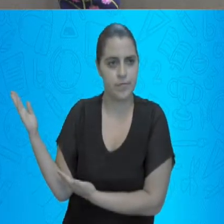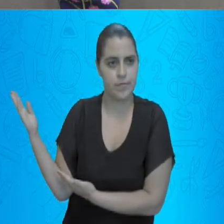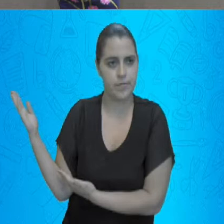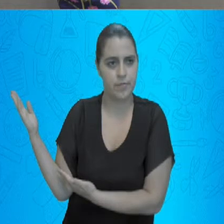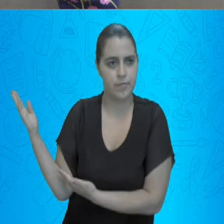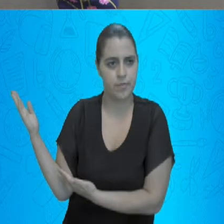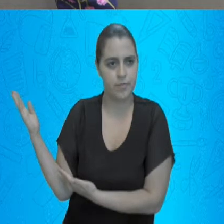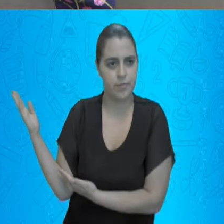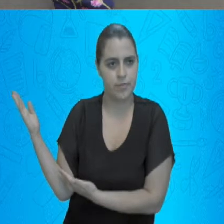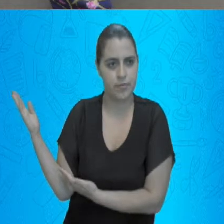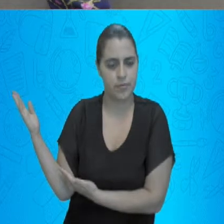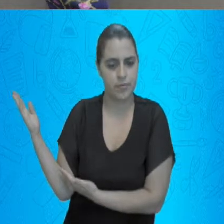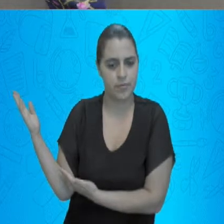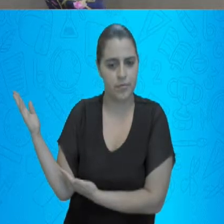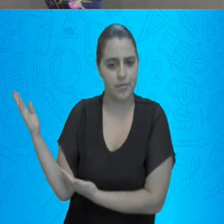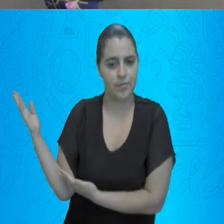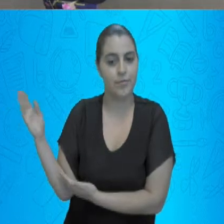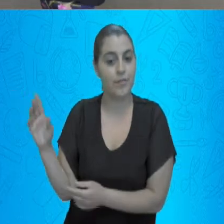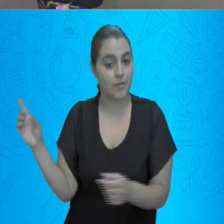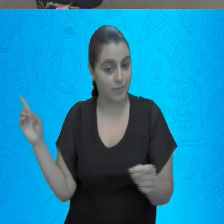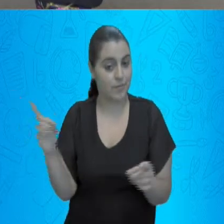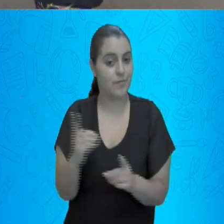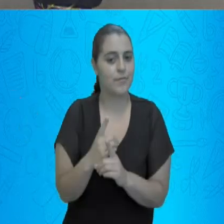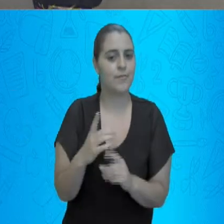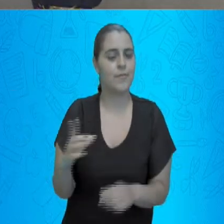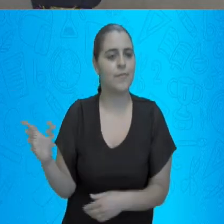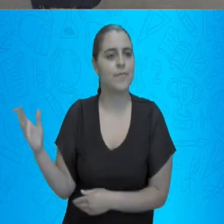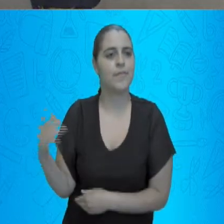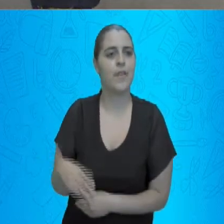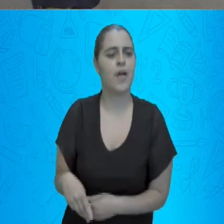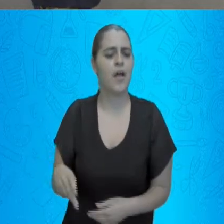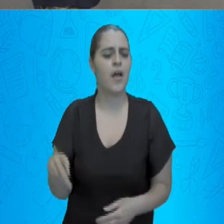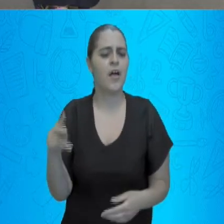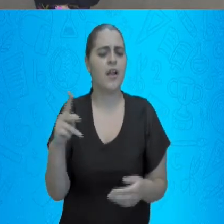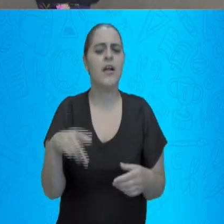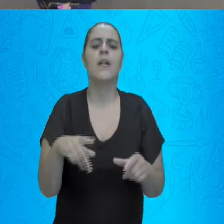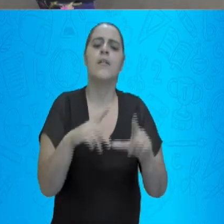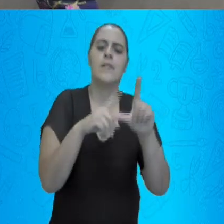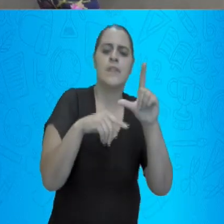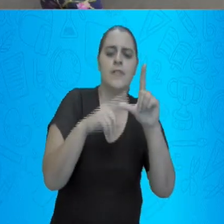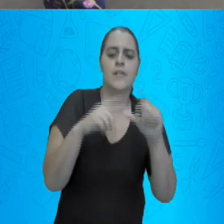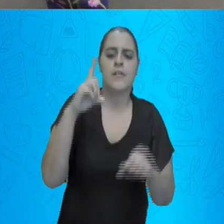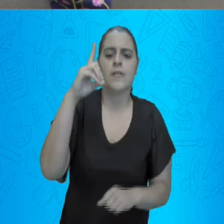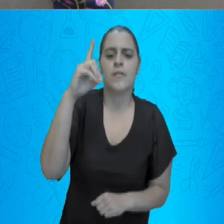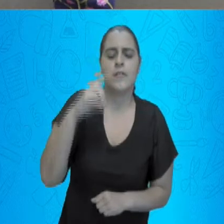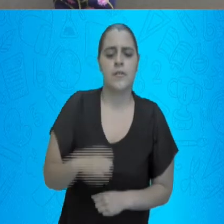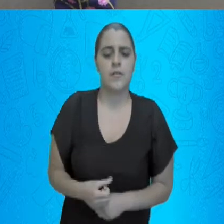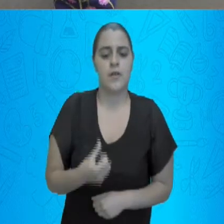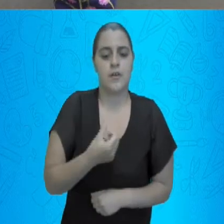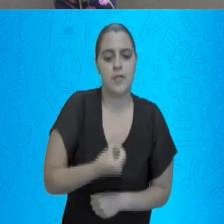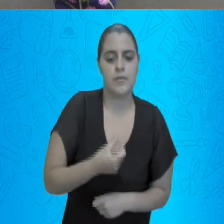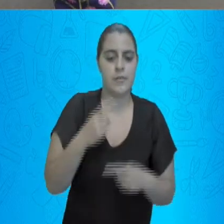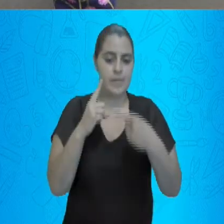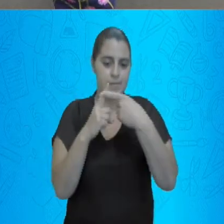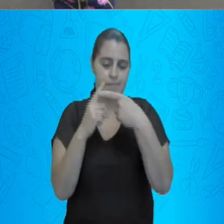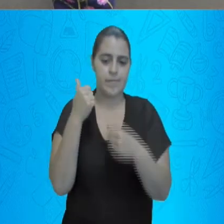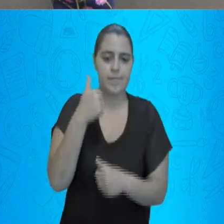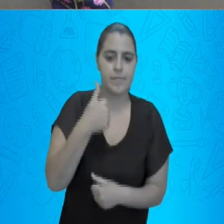928. Coincidiu. Agora, a letra D. 6 mais 1,